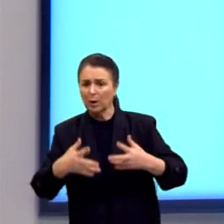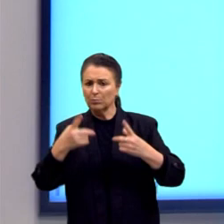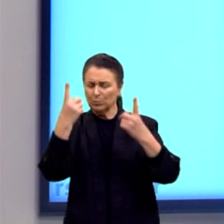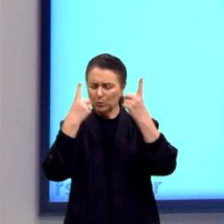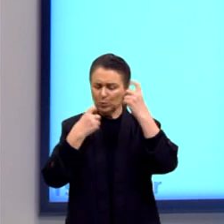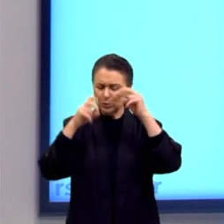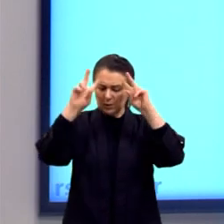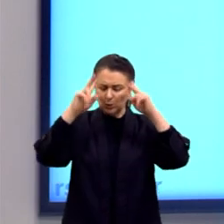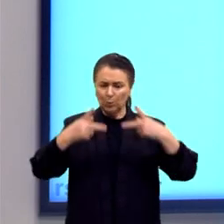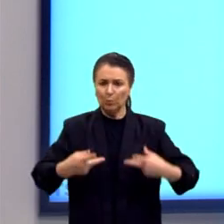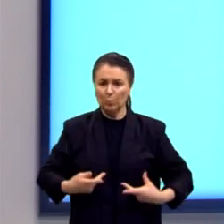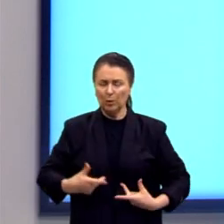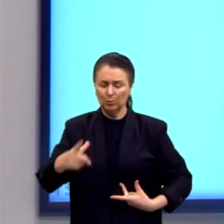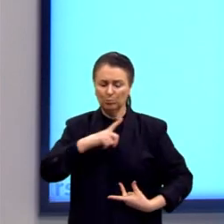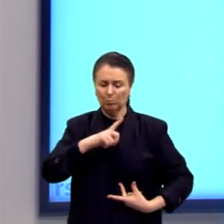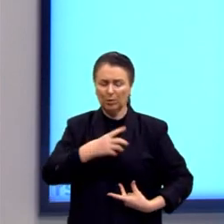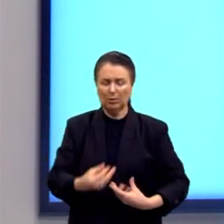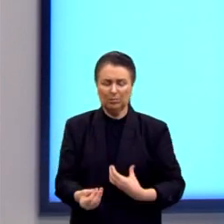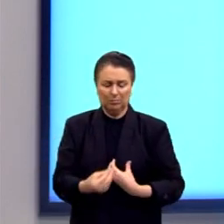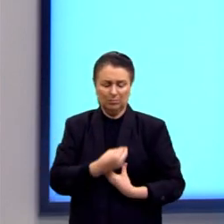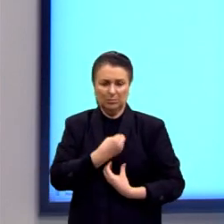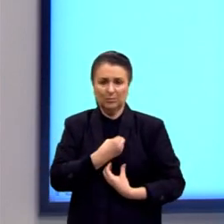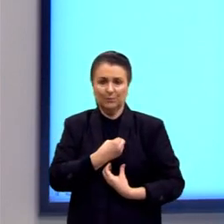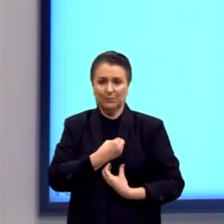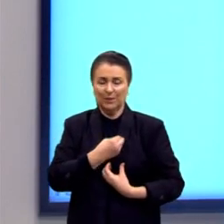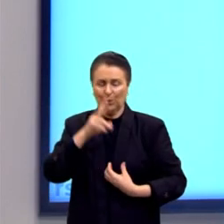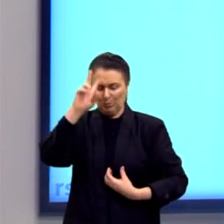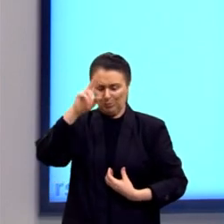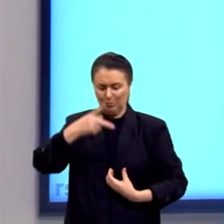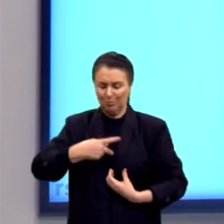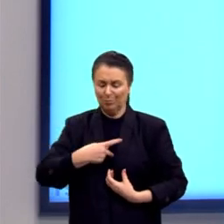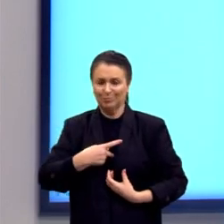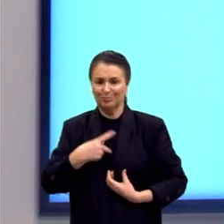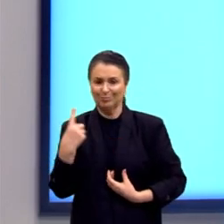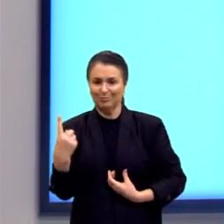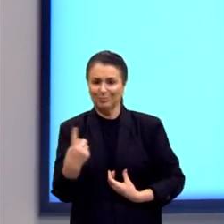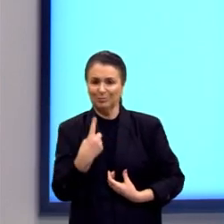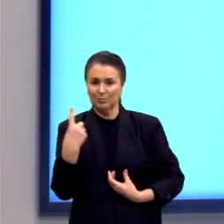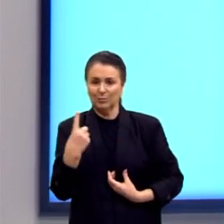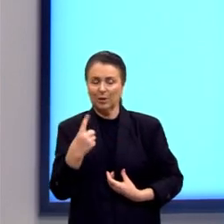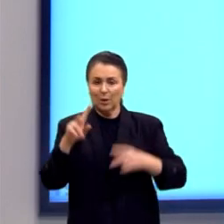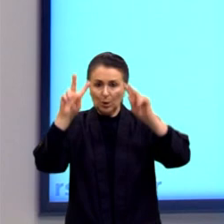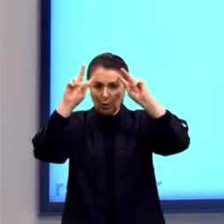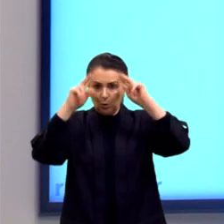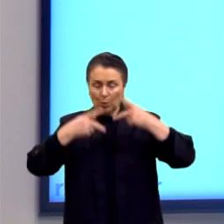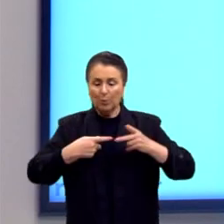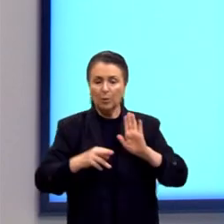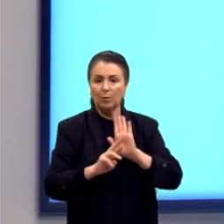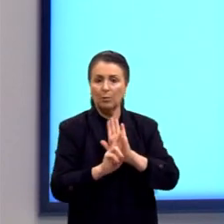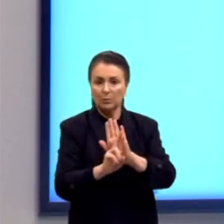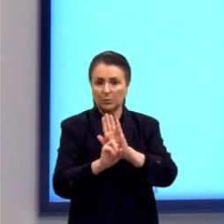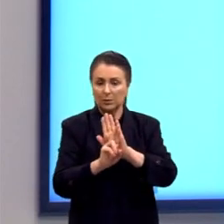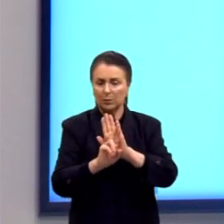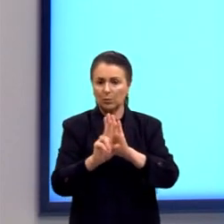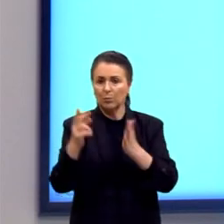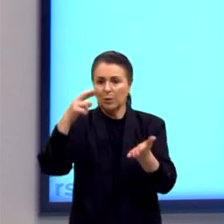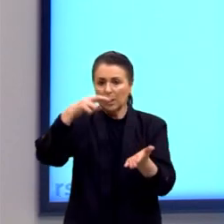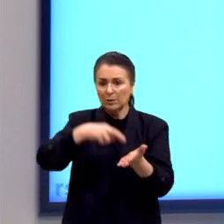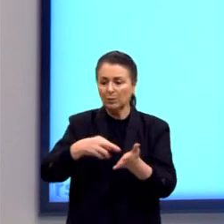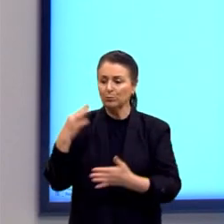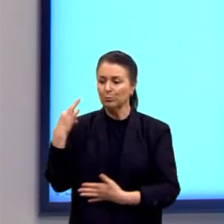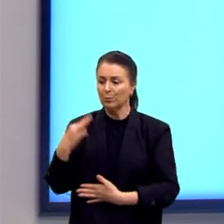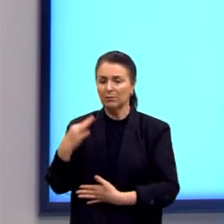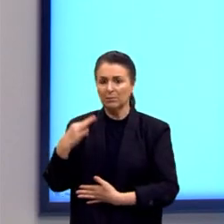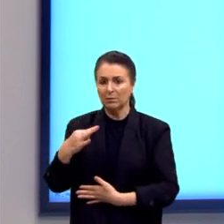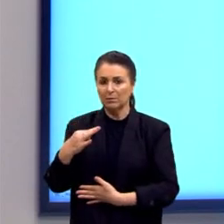homem, na sua existência, na sua individualidade. Ele traz, por exemplo, olha, o ser humano é representado como uma realidade imperfeita,